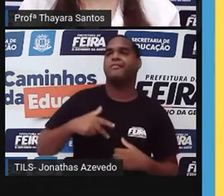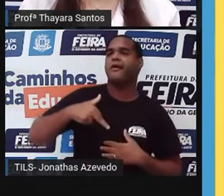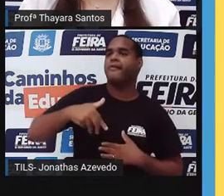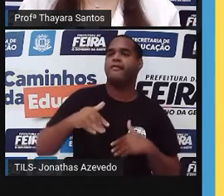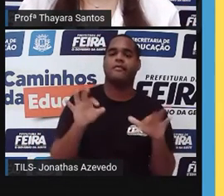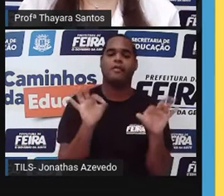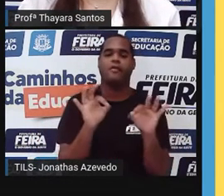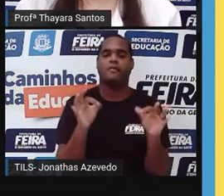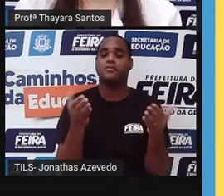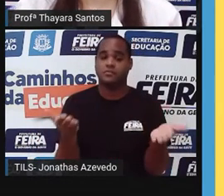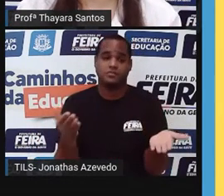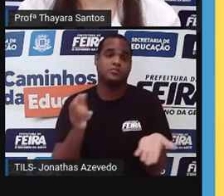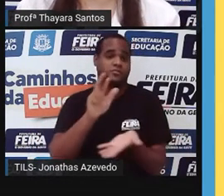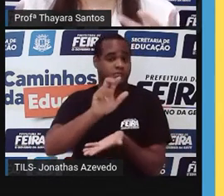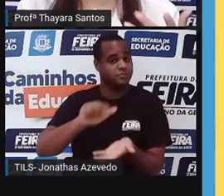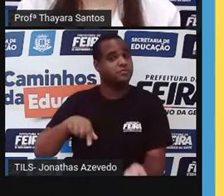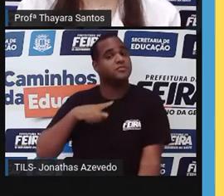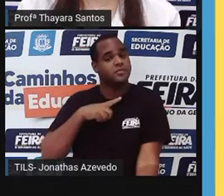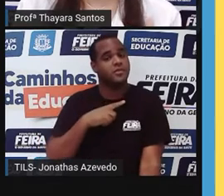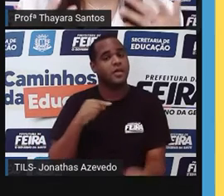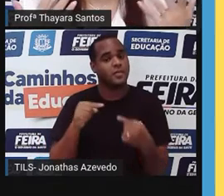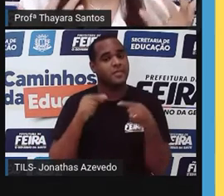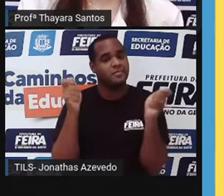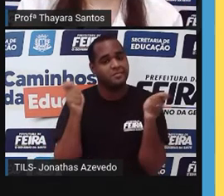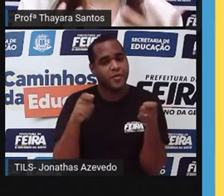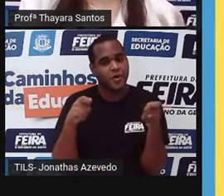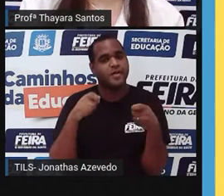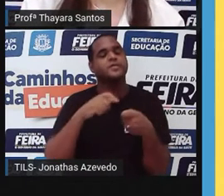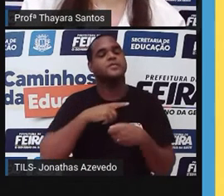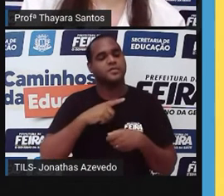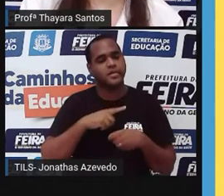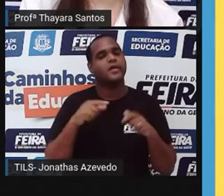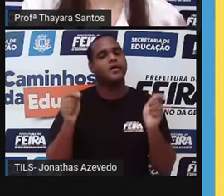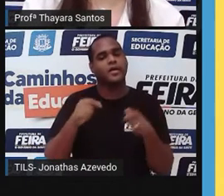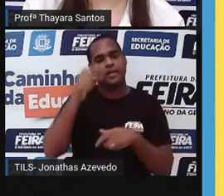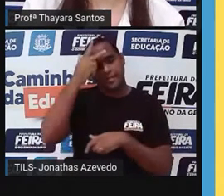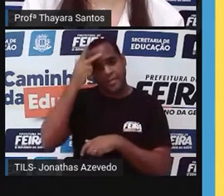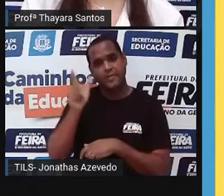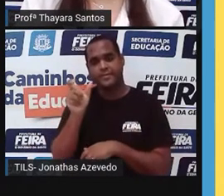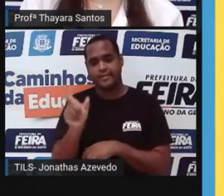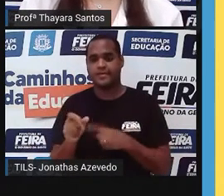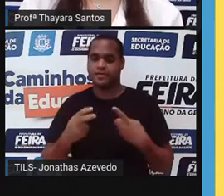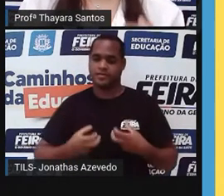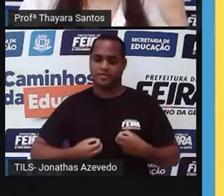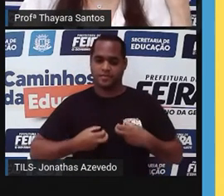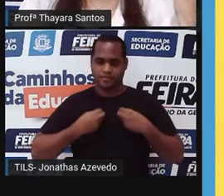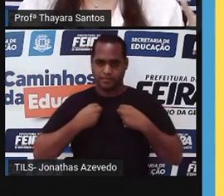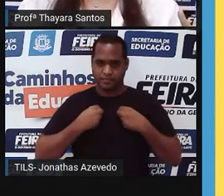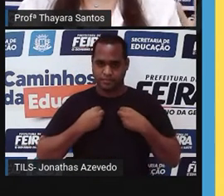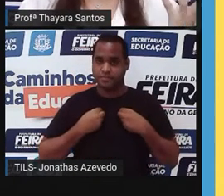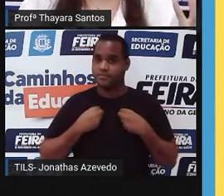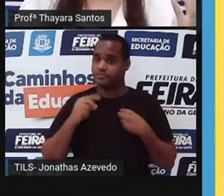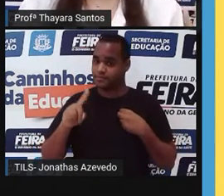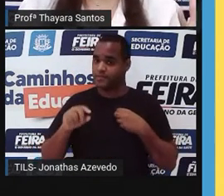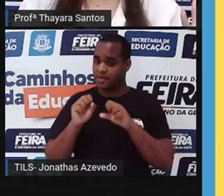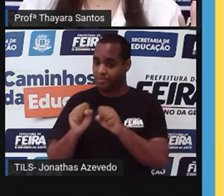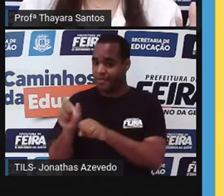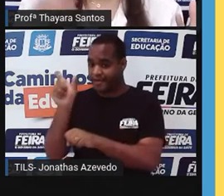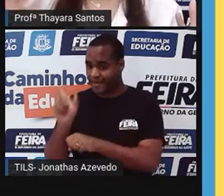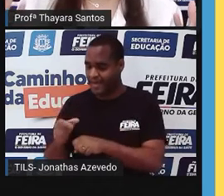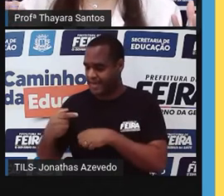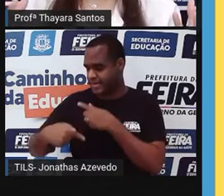fatores que eu falei pra vocês, eles podem contribuir pra que aquela pessoa desenvolva câncer. Então, se ela já tem uma condição